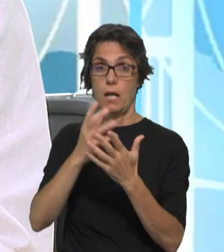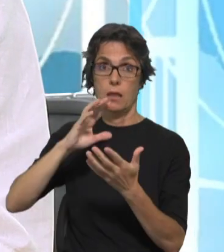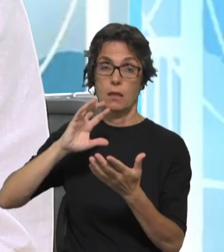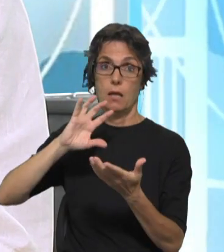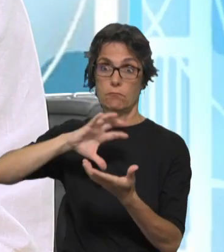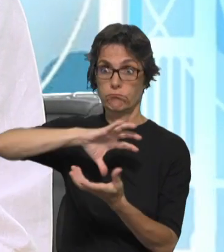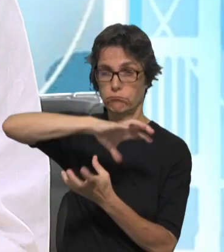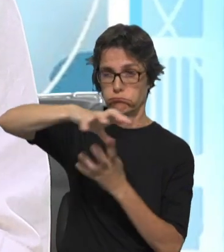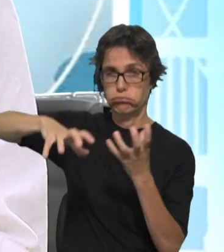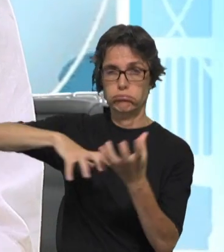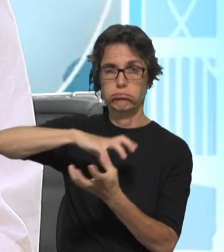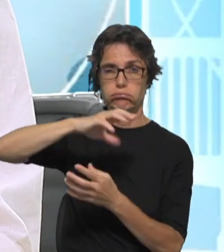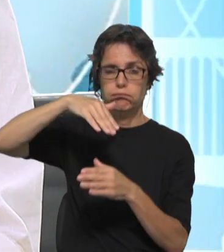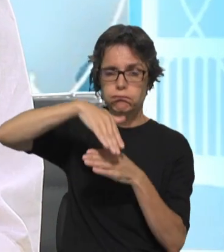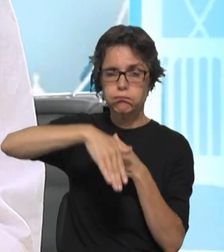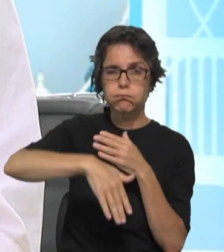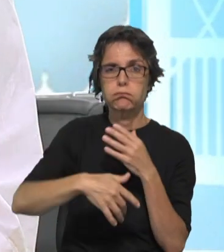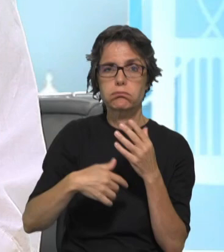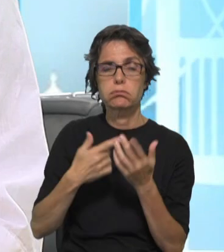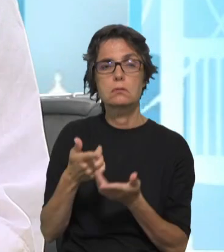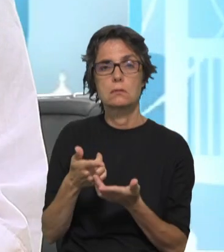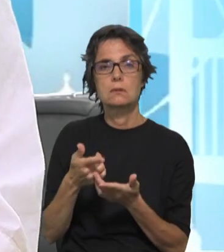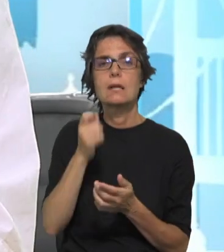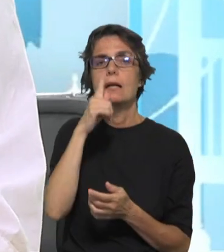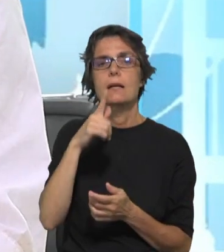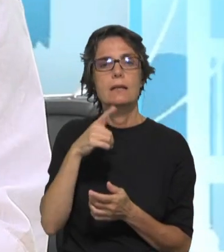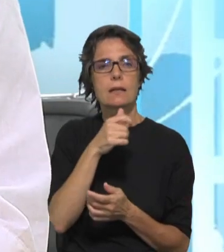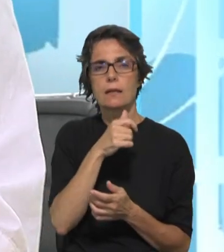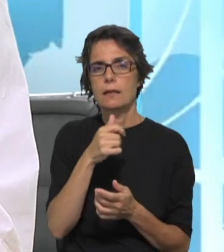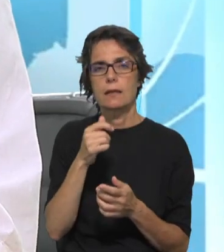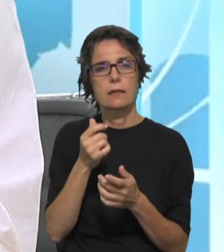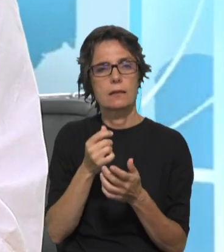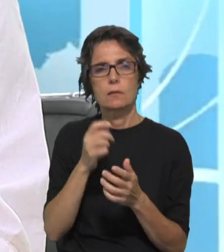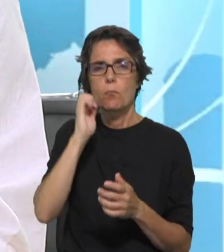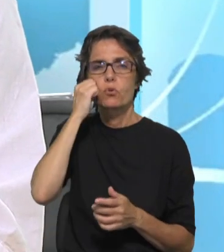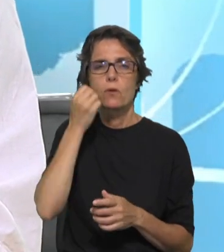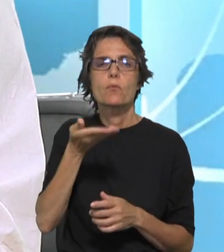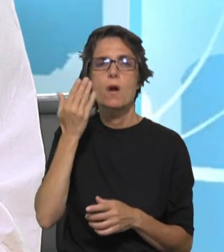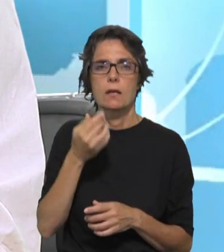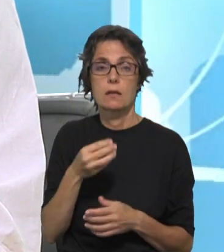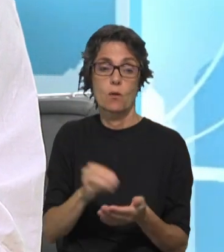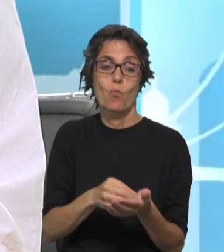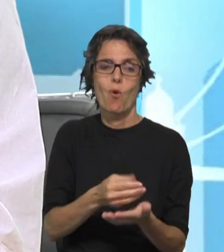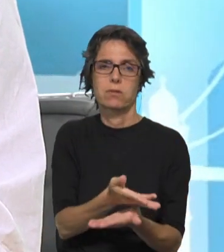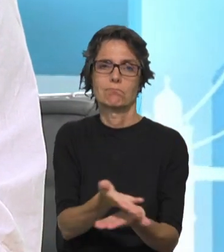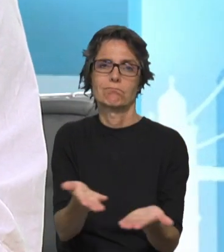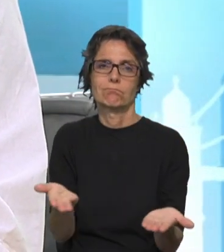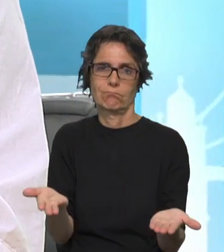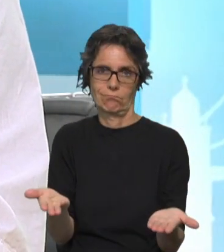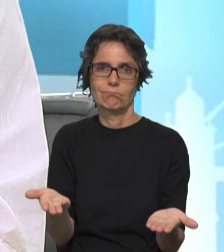situações e aqueles que mais sofrem são umas vezes mais os mais frágeis, os mais pobres e, portanto, nós não podemos